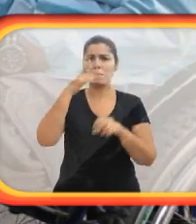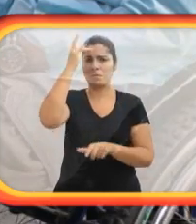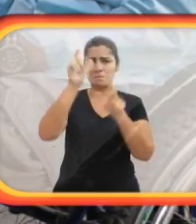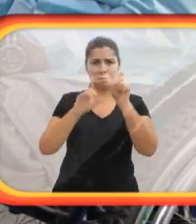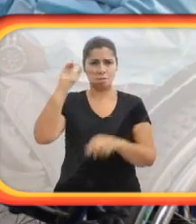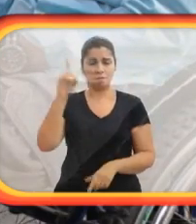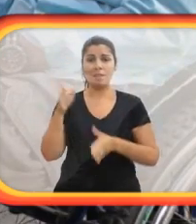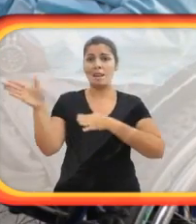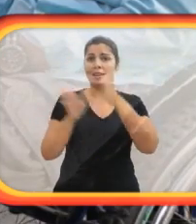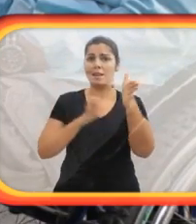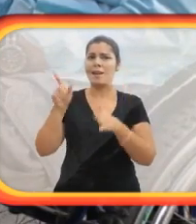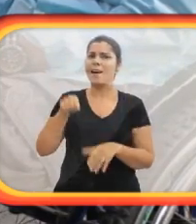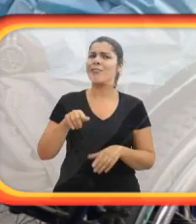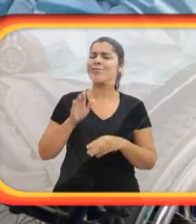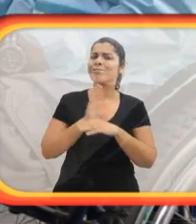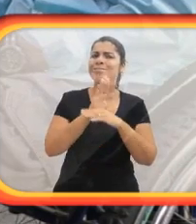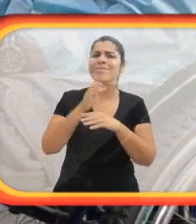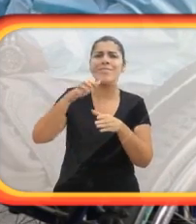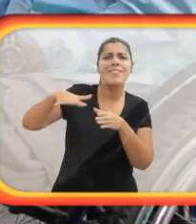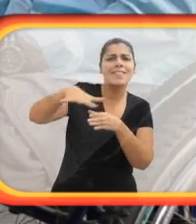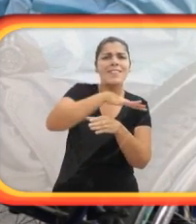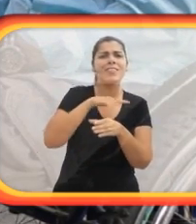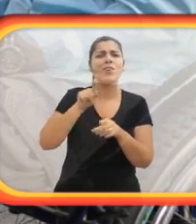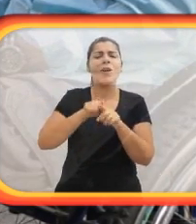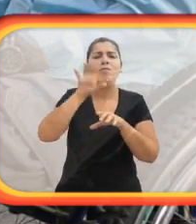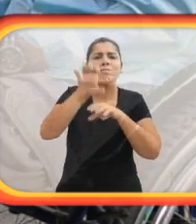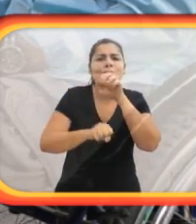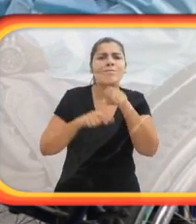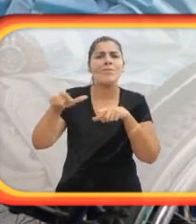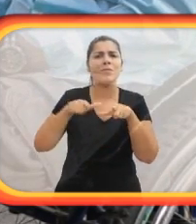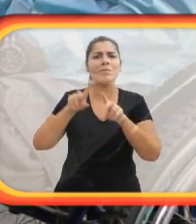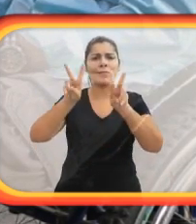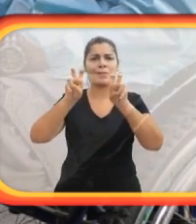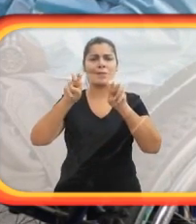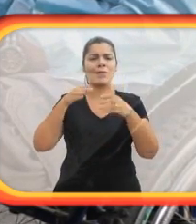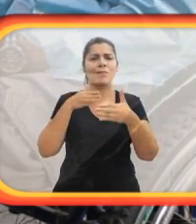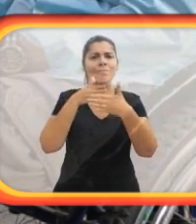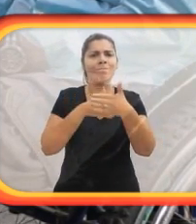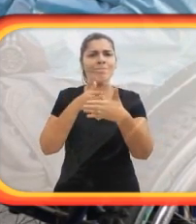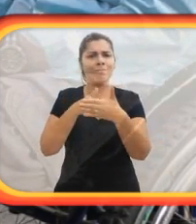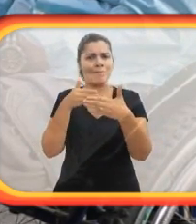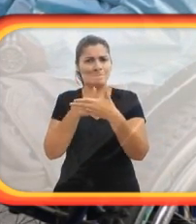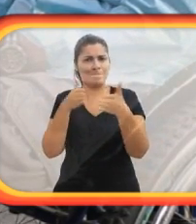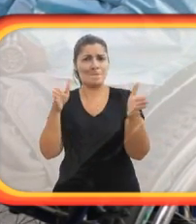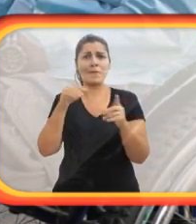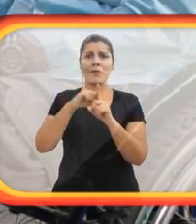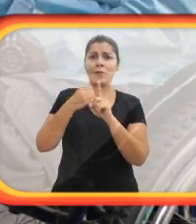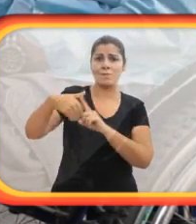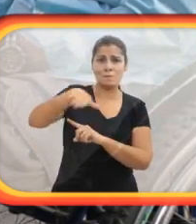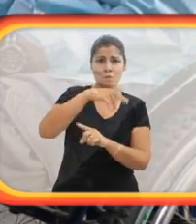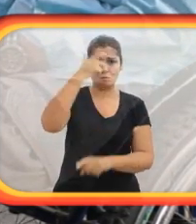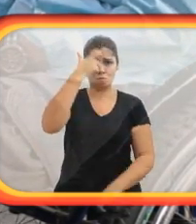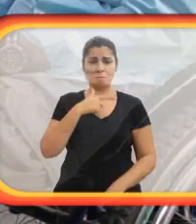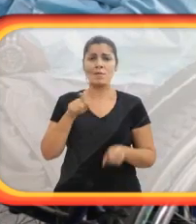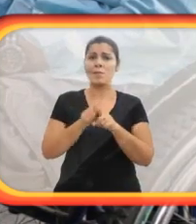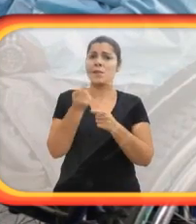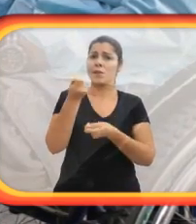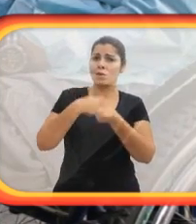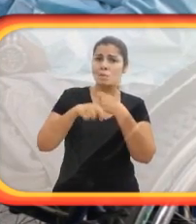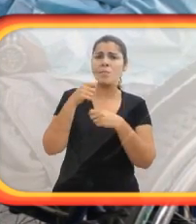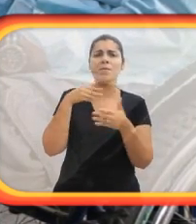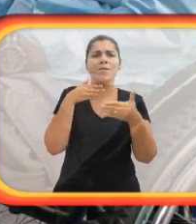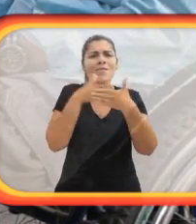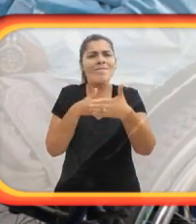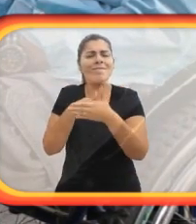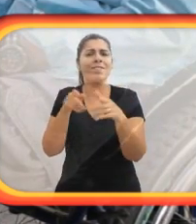atributo do ambiente. Busca trabalhar com temas das barreiras físicas, sociais, econômicas,